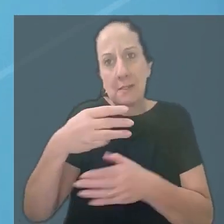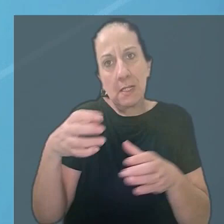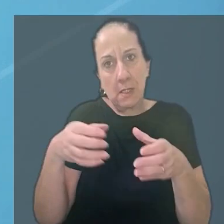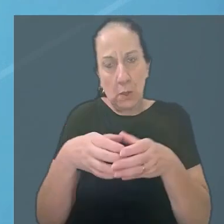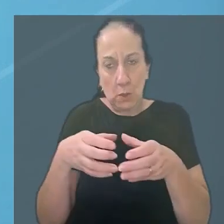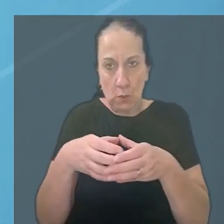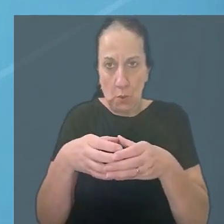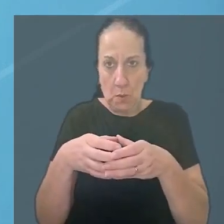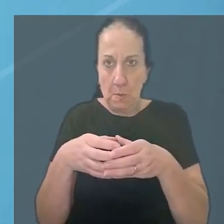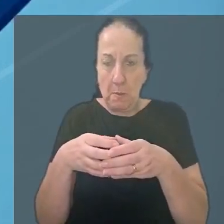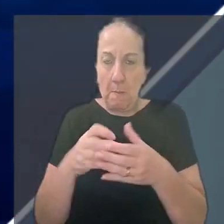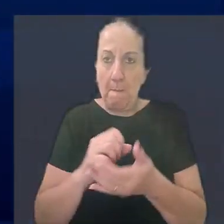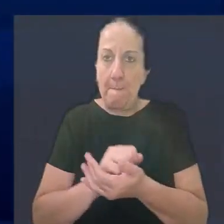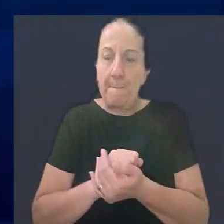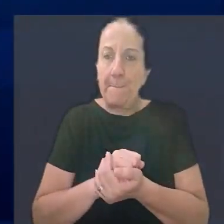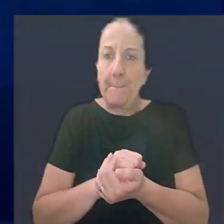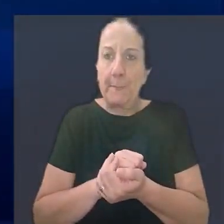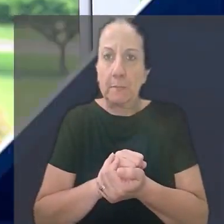terceira turma.